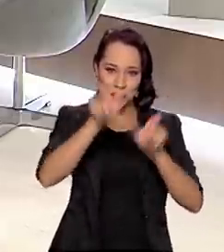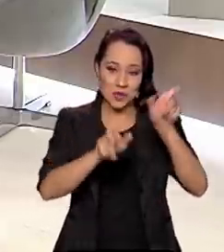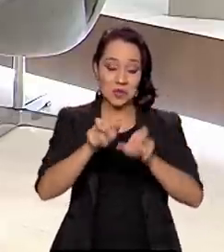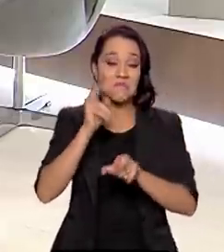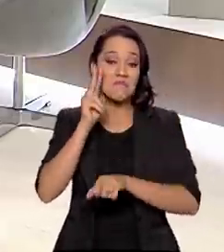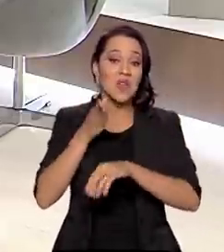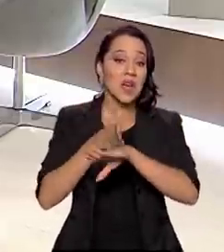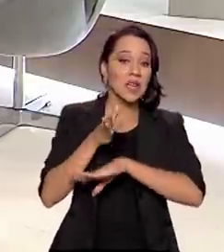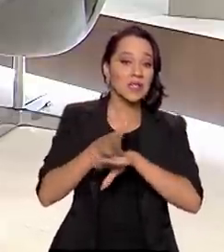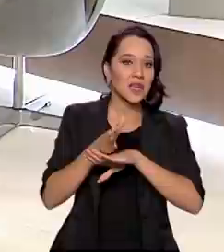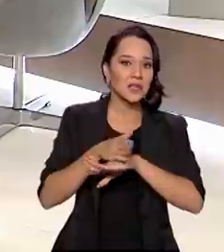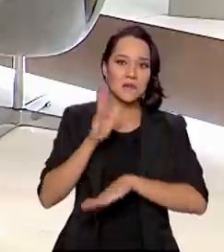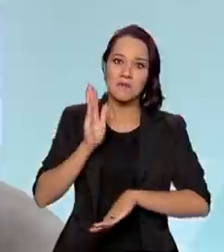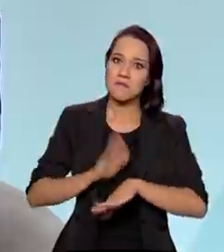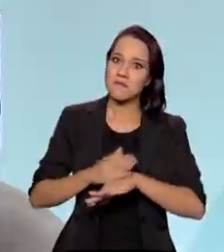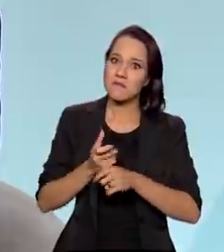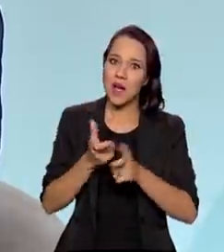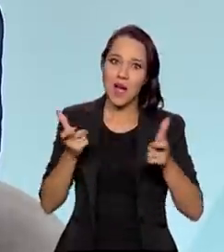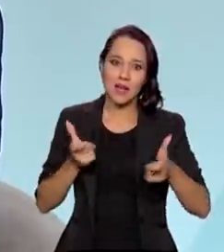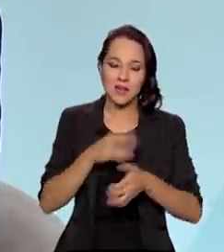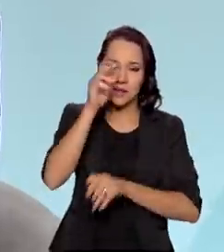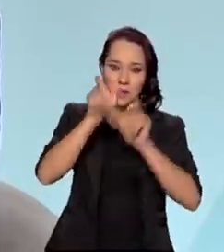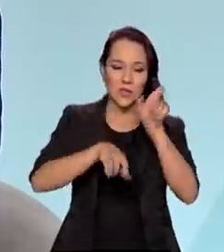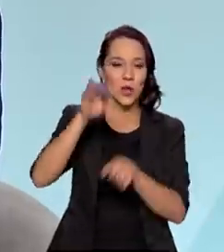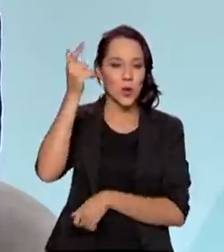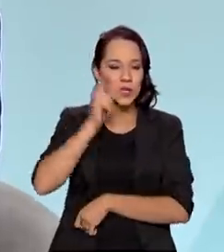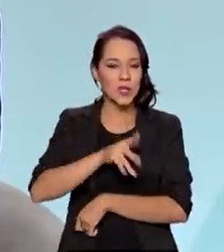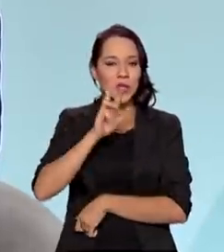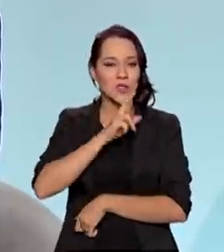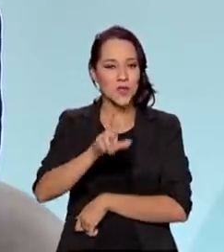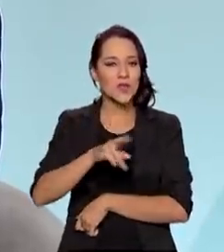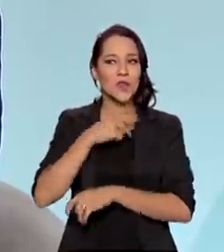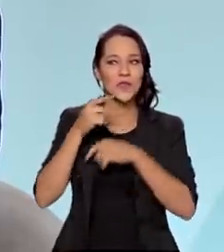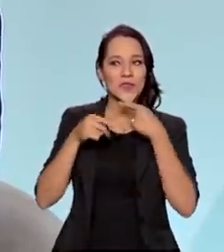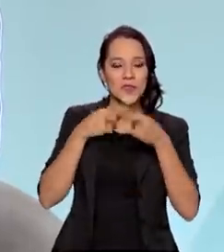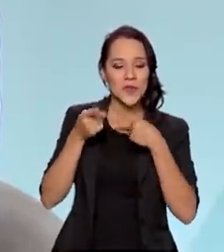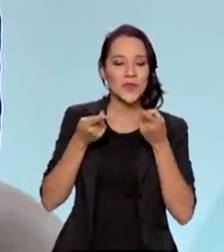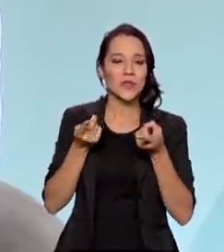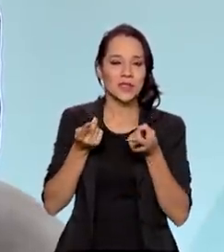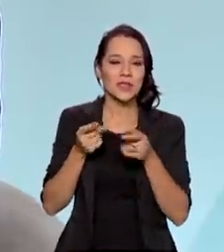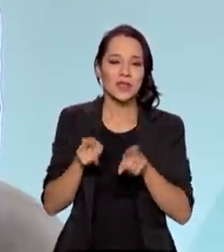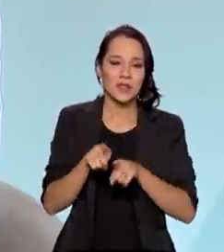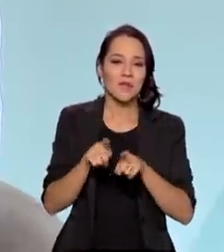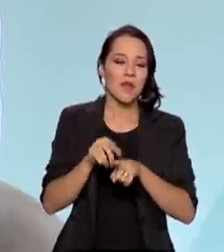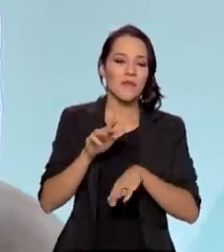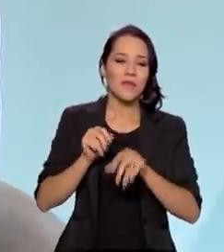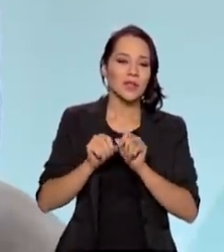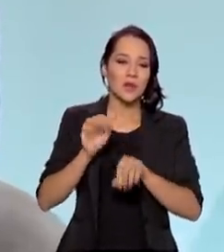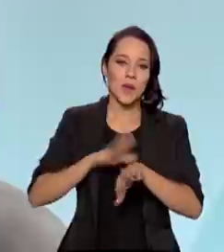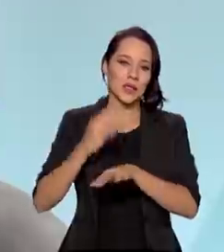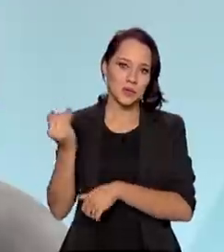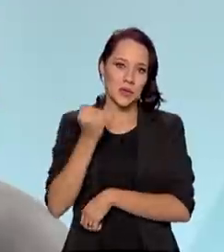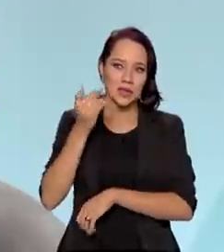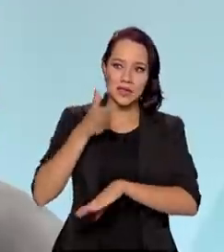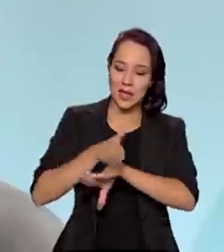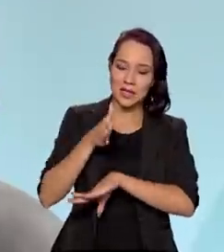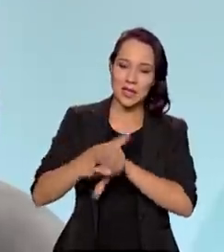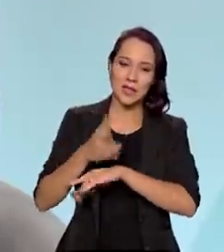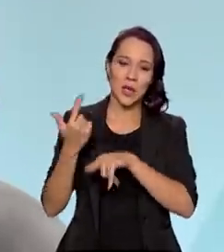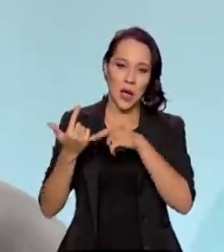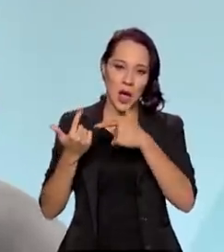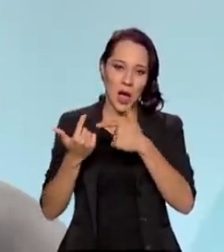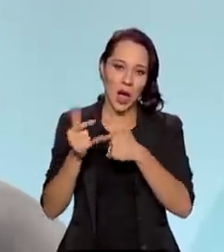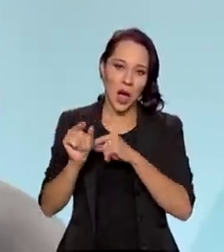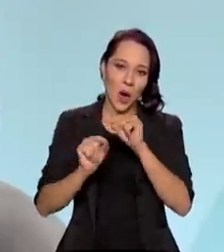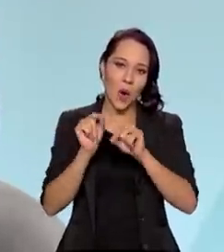o acesso está cada vez maior, as pessoas estão conseguindo resolver suas dúvidas e fazendo o é mais importante, ter acesso ao serviço,